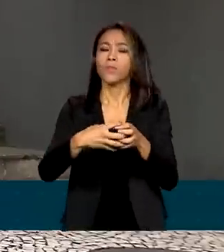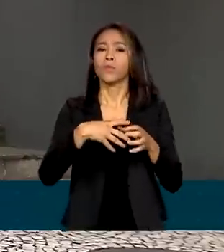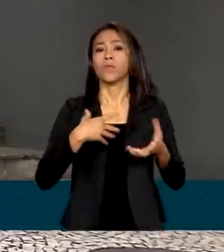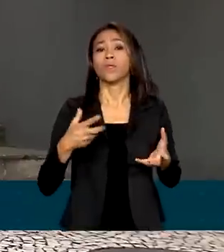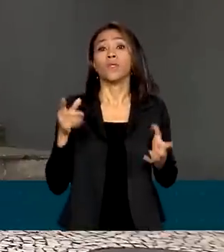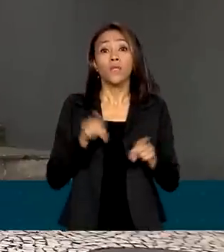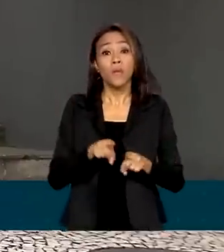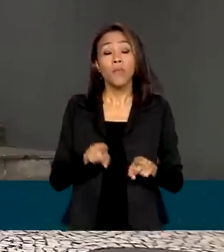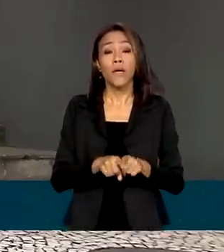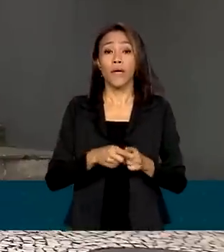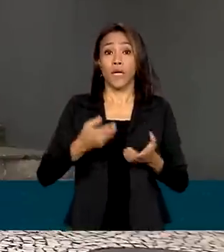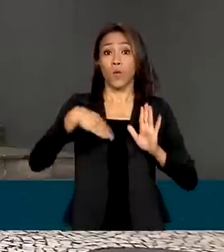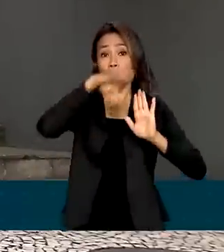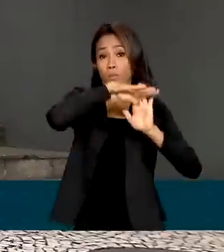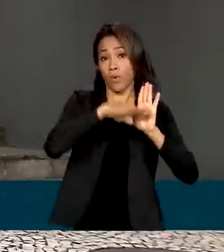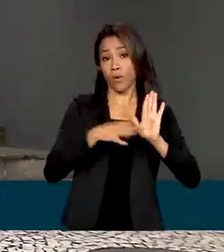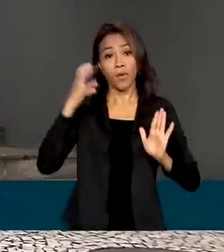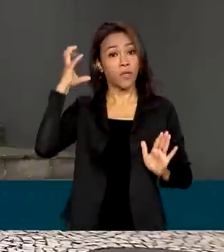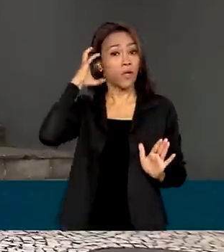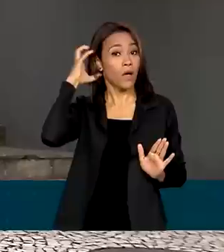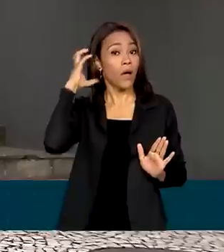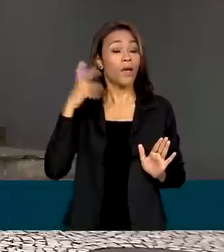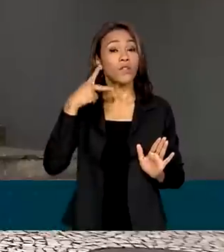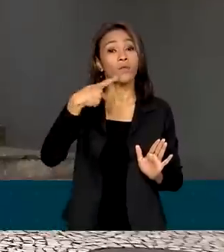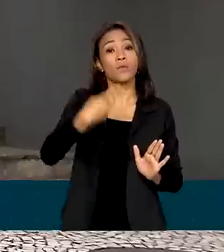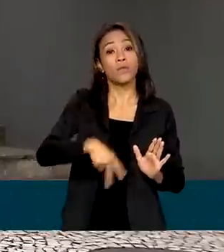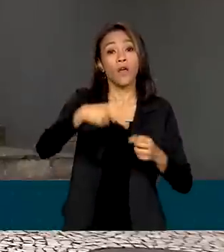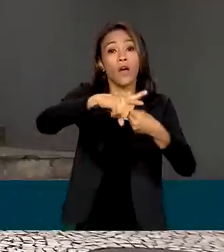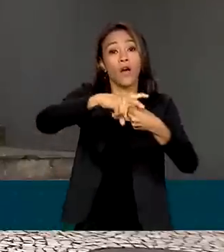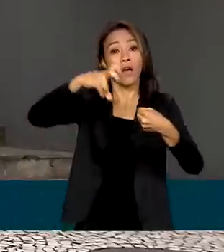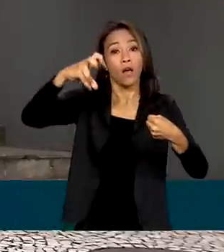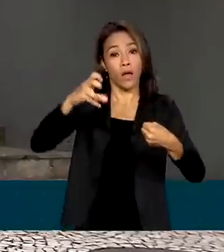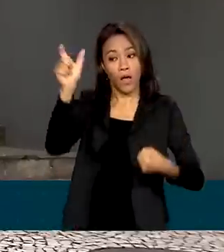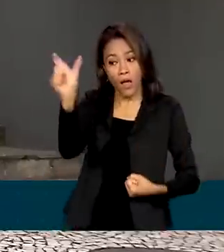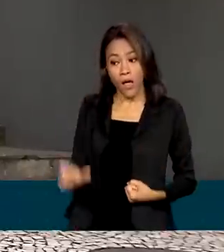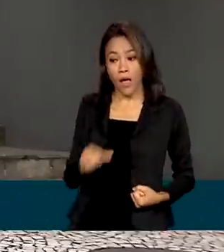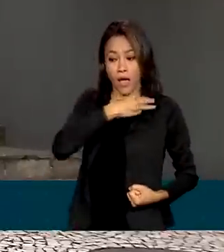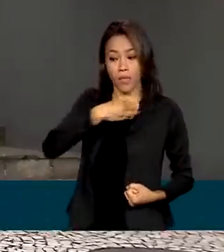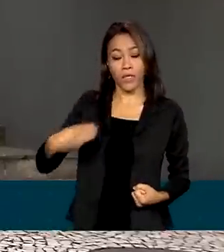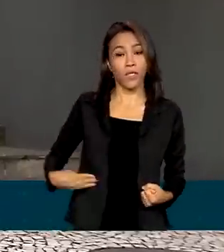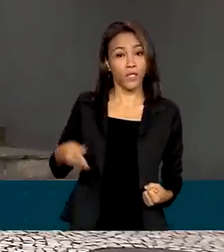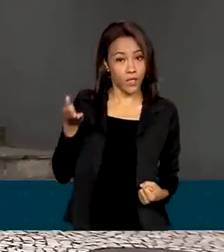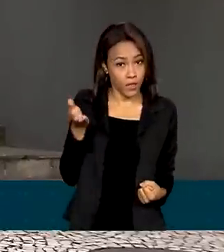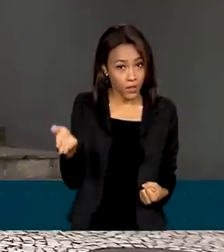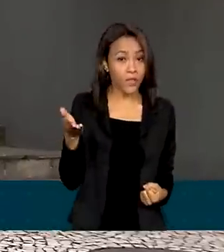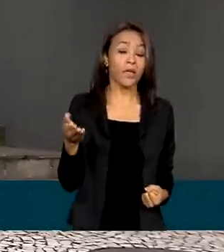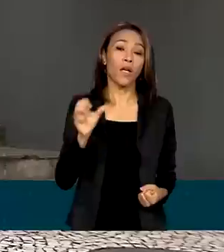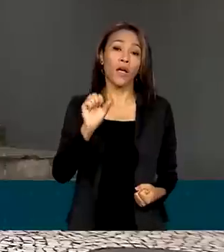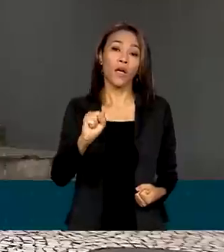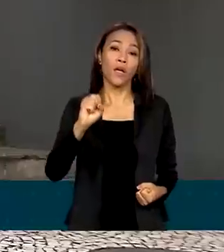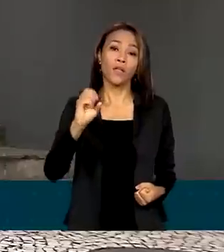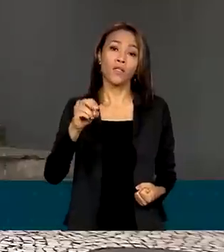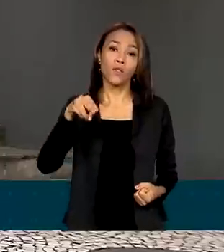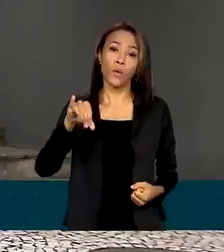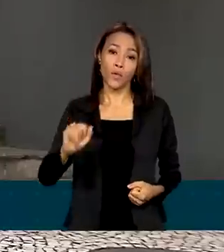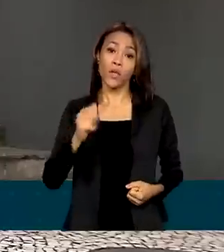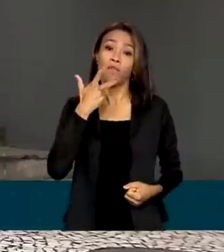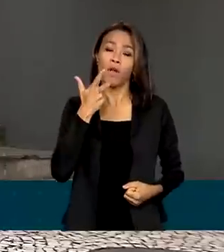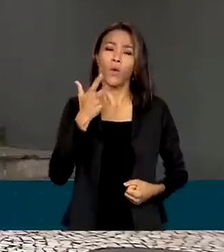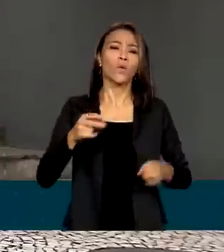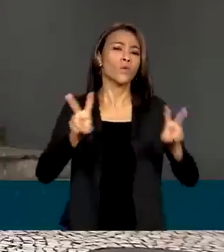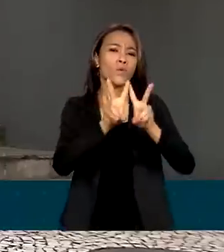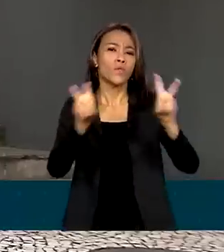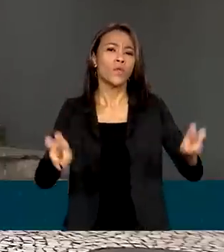programa de rádio, a Voz do Brasil, a ministra dos Povos Indígenas, Sônia Guajajara, falou sobre o impacto do garimpo